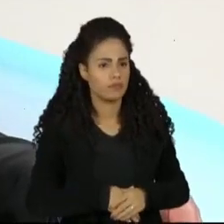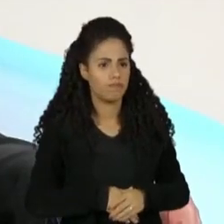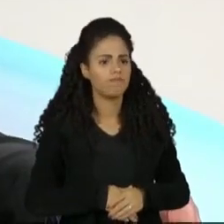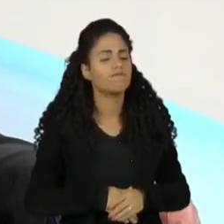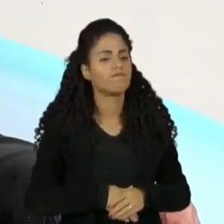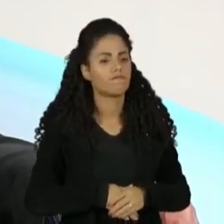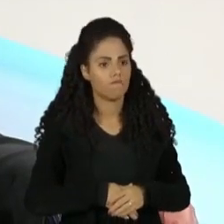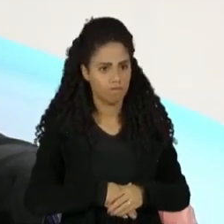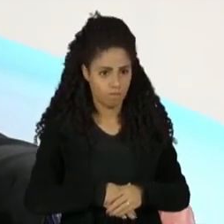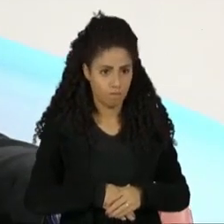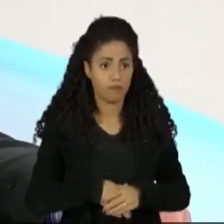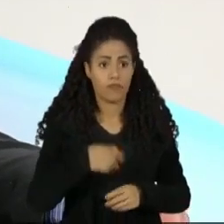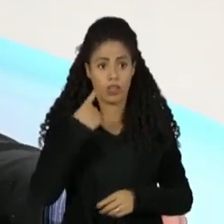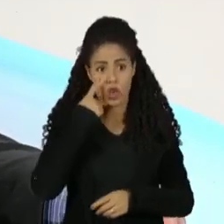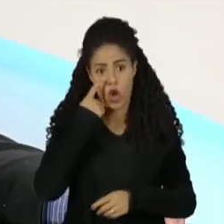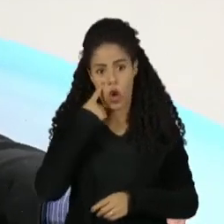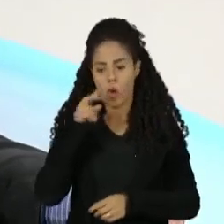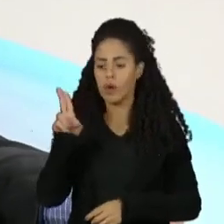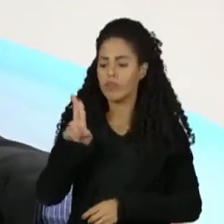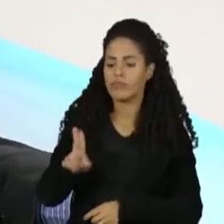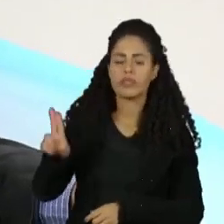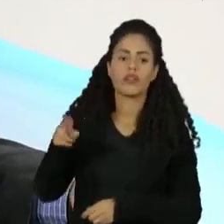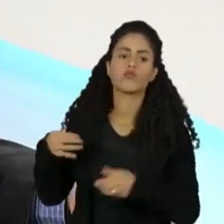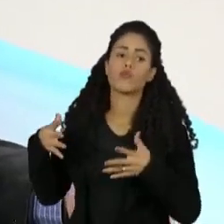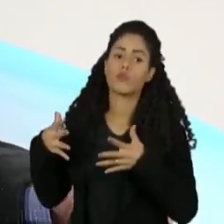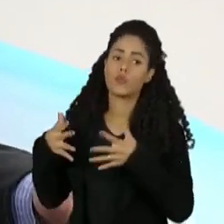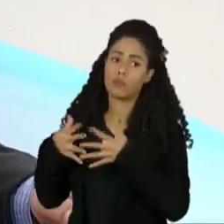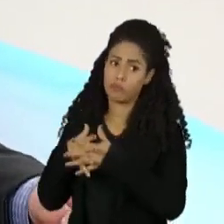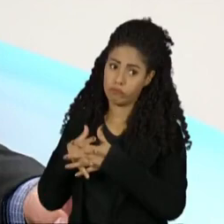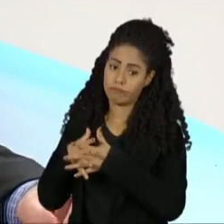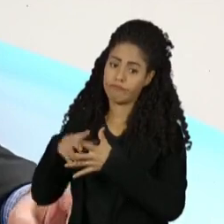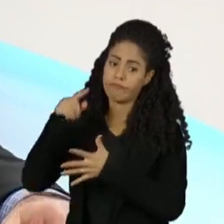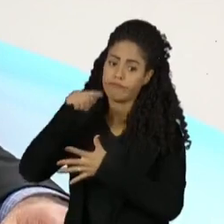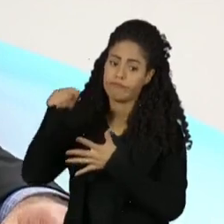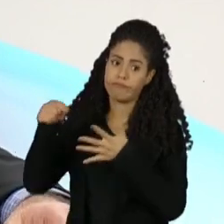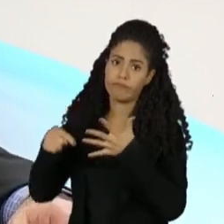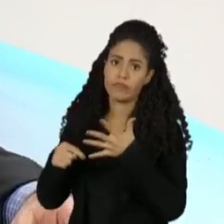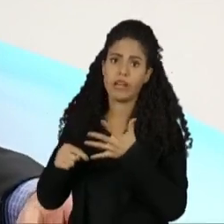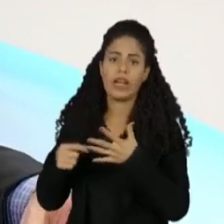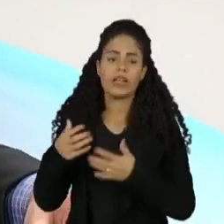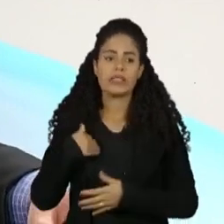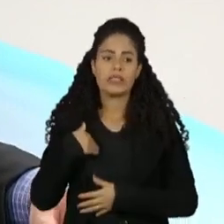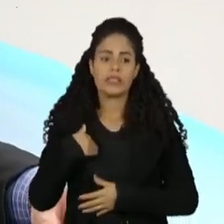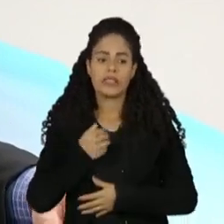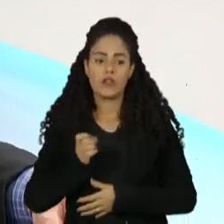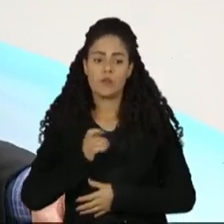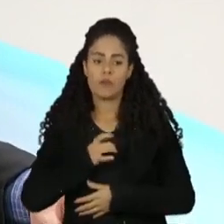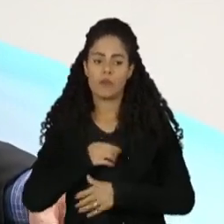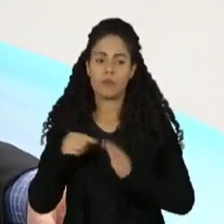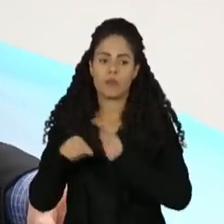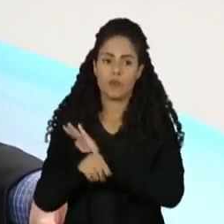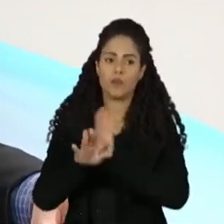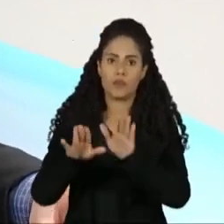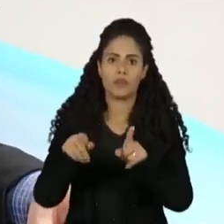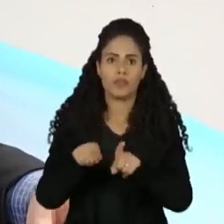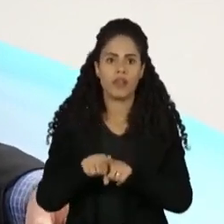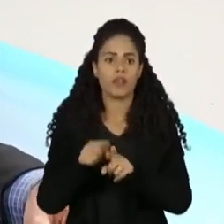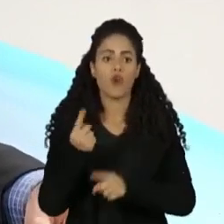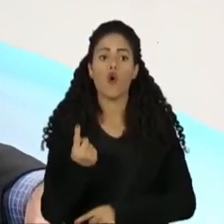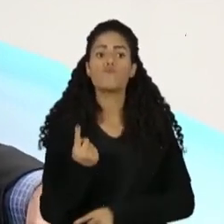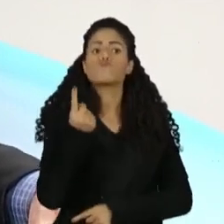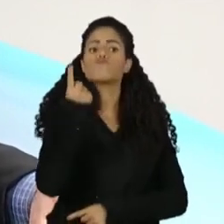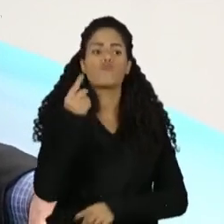Moura, a universidade é complexa. Eu tinha medo que vocês me fizessem uma pergunta do tipo, eleja uma